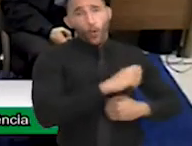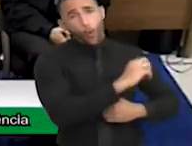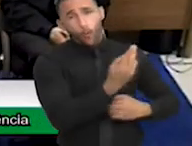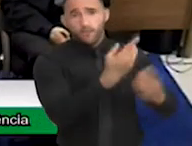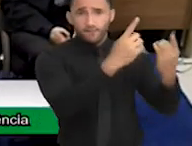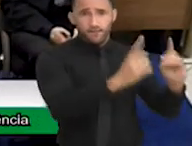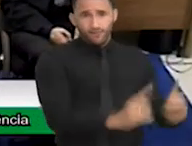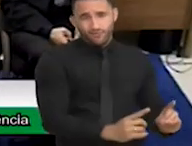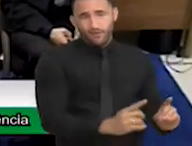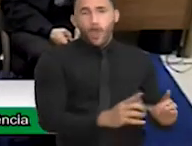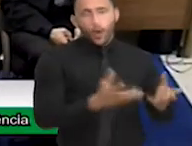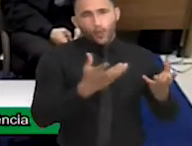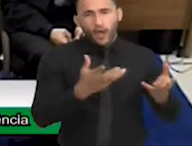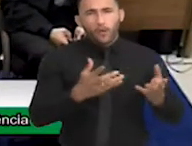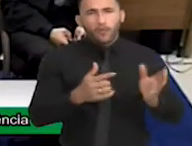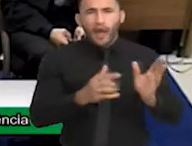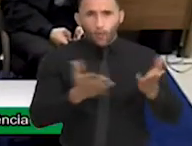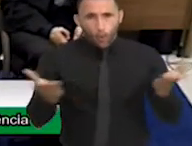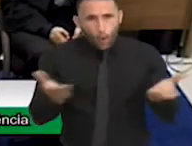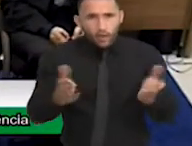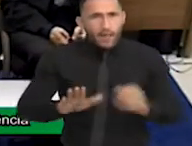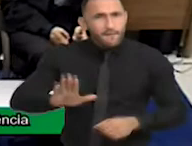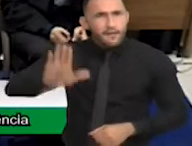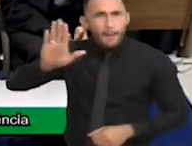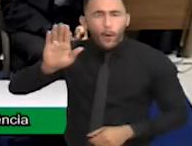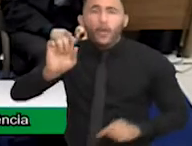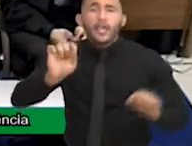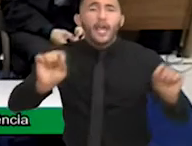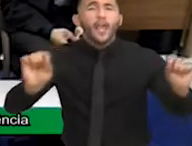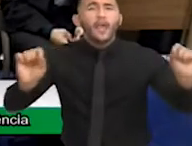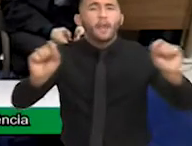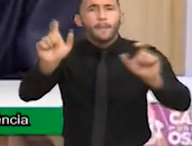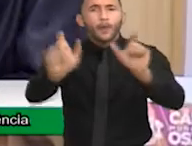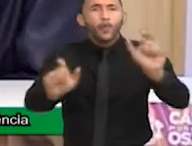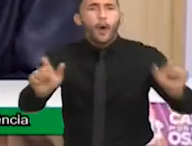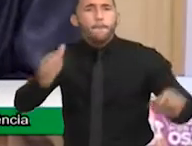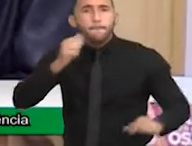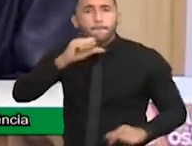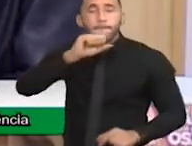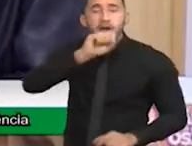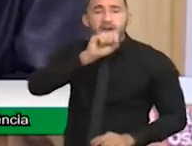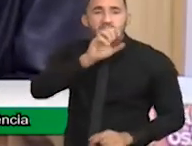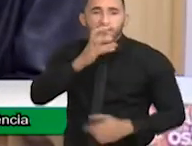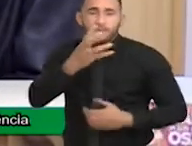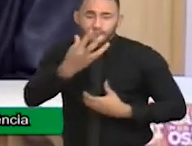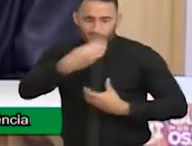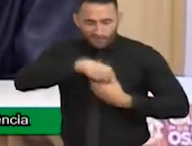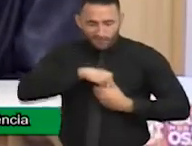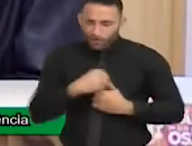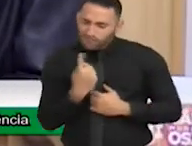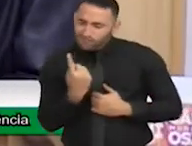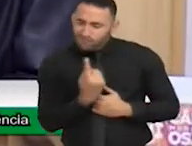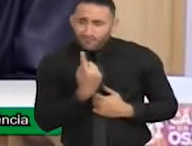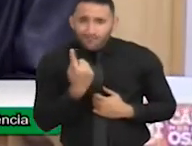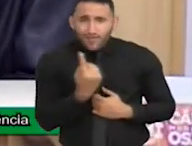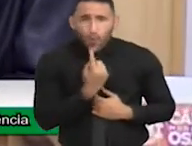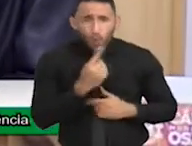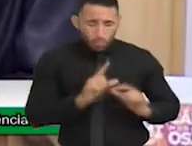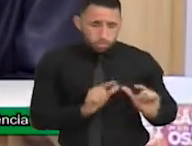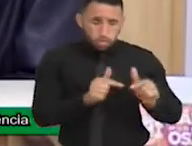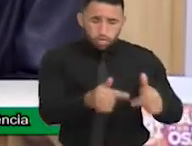Eu só gostaria que eu levantasse a mão aqui. Quem? Mãe, pai de autista se sente sozinho na luta? Levanta a mão, por favor.